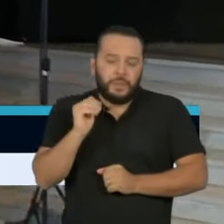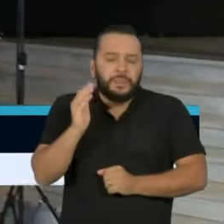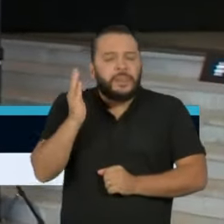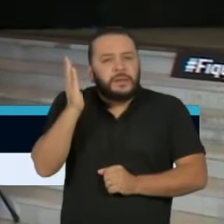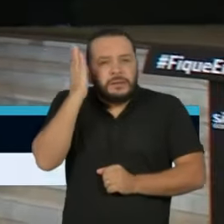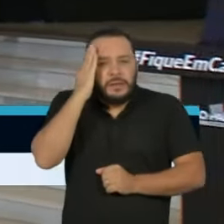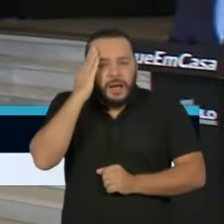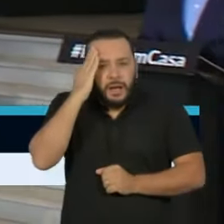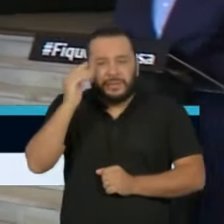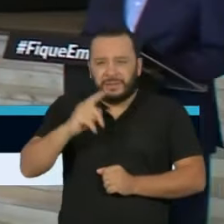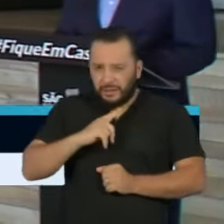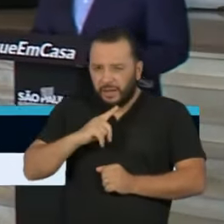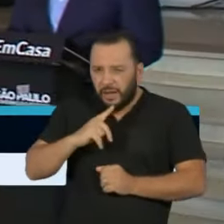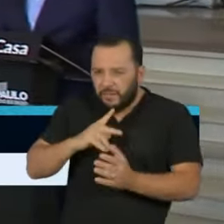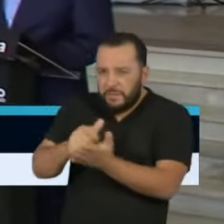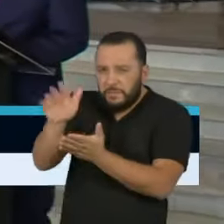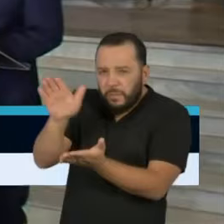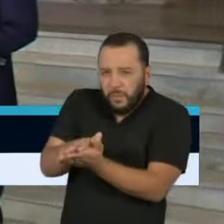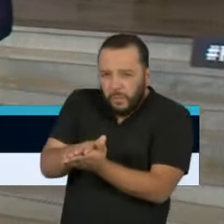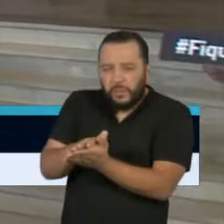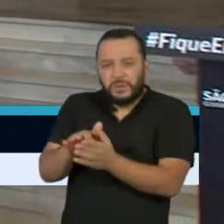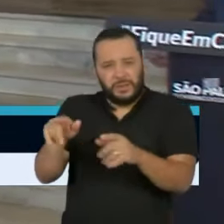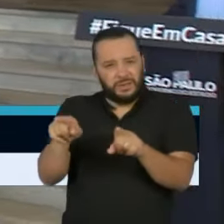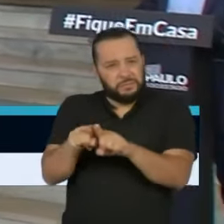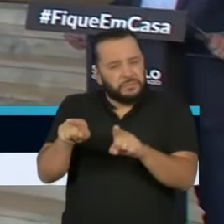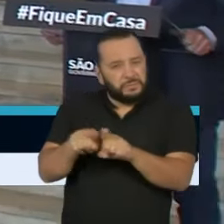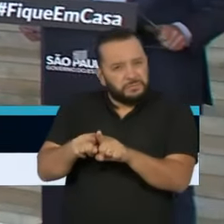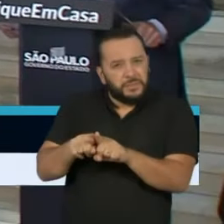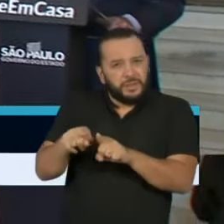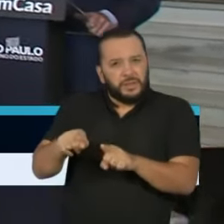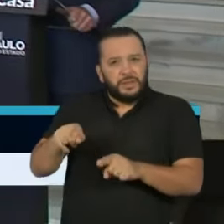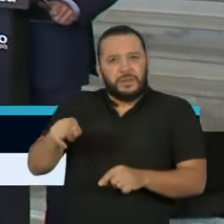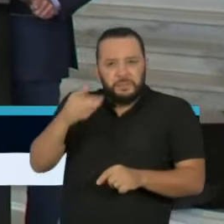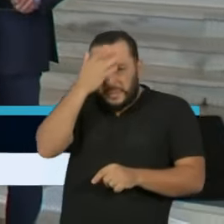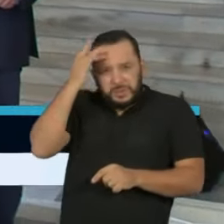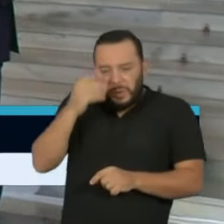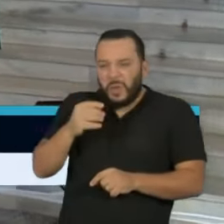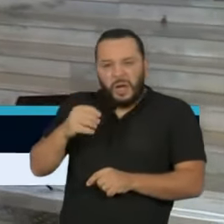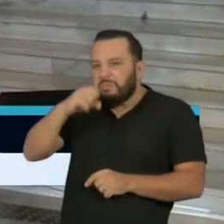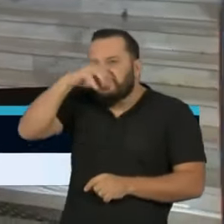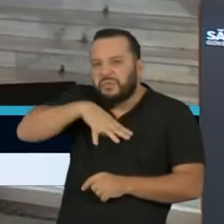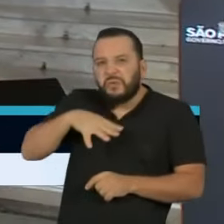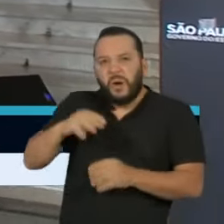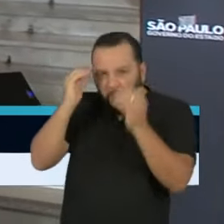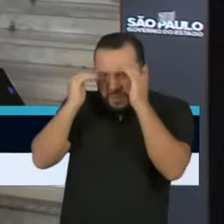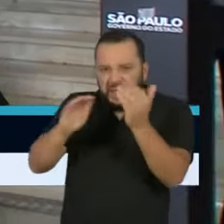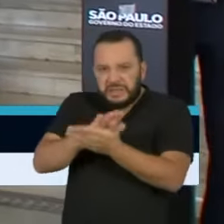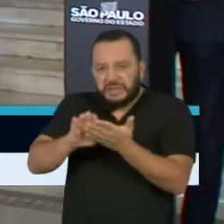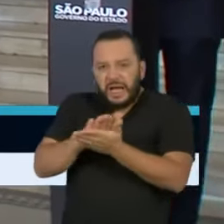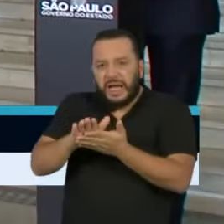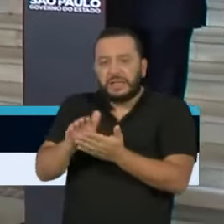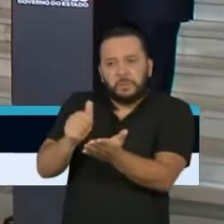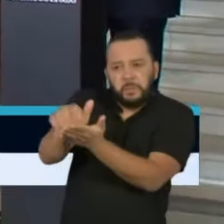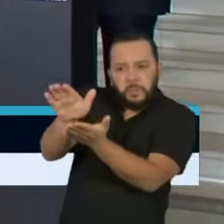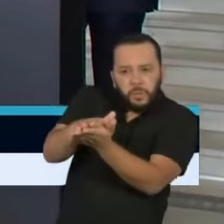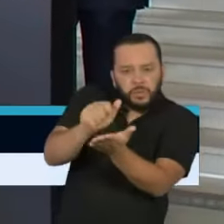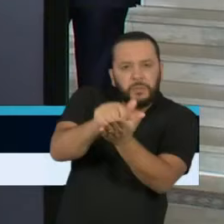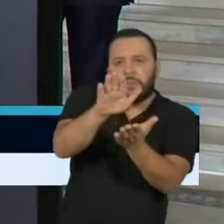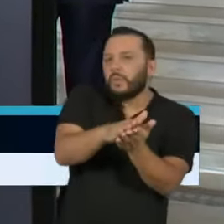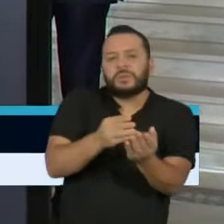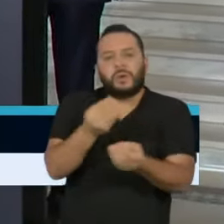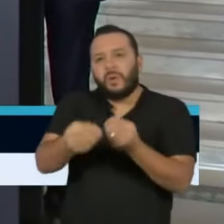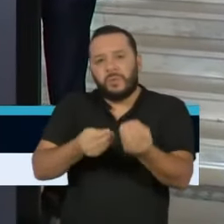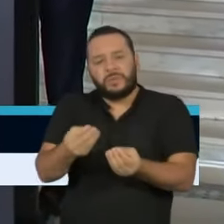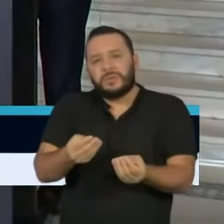houve multas aplicadas, quais foram os setores que mais descumpriram a quarentena e, diante dessa informação, o que se